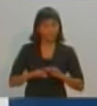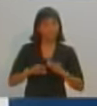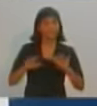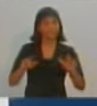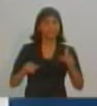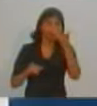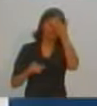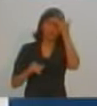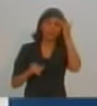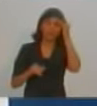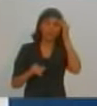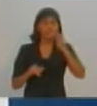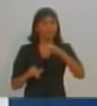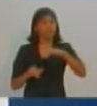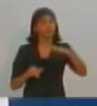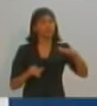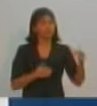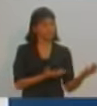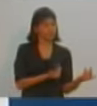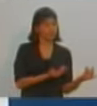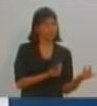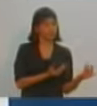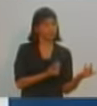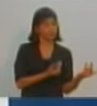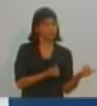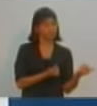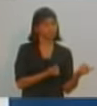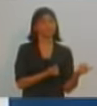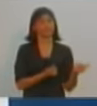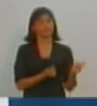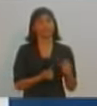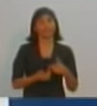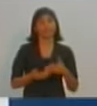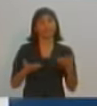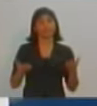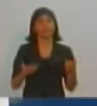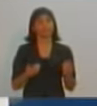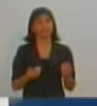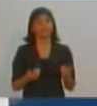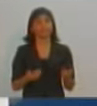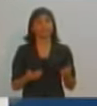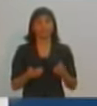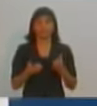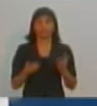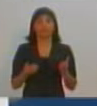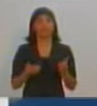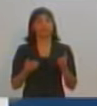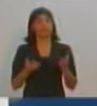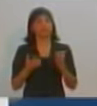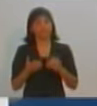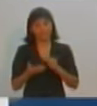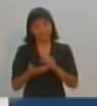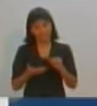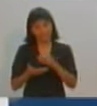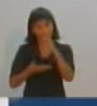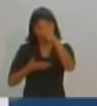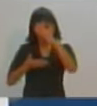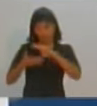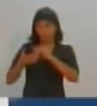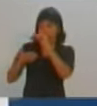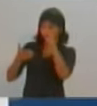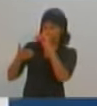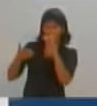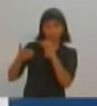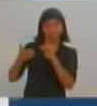são duas carências na nossa região que podemos suprir. E para essas empresas que estiverem cadastradas no nosso polo